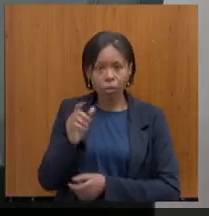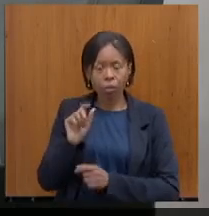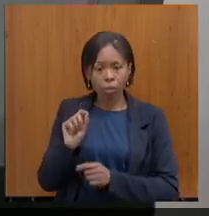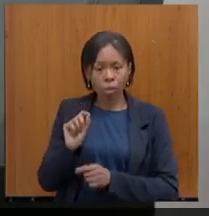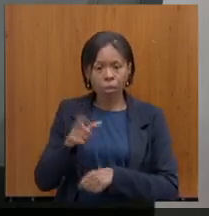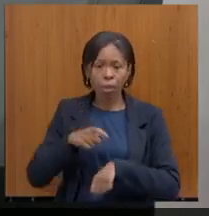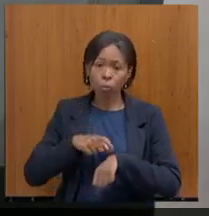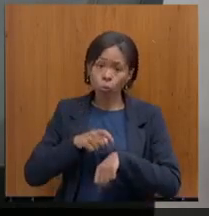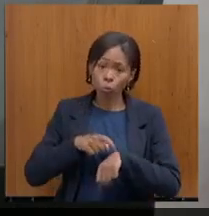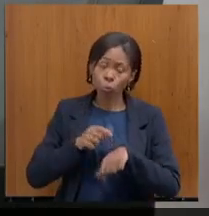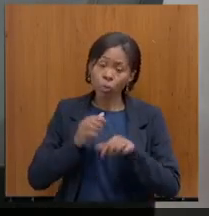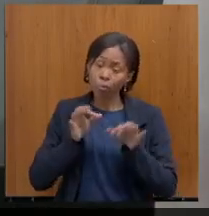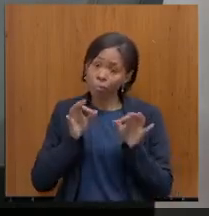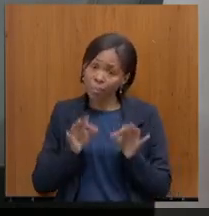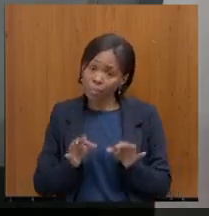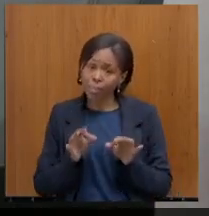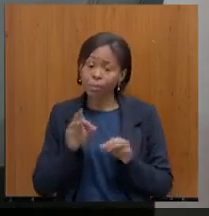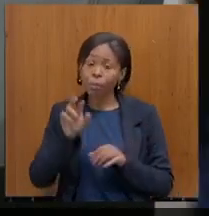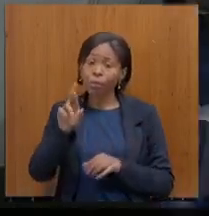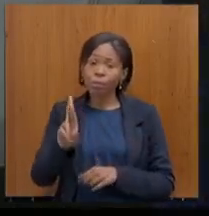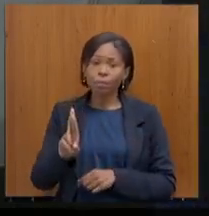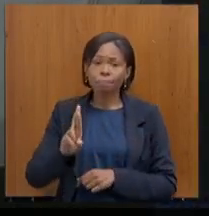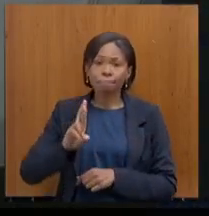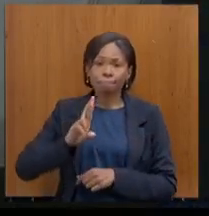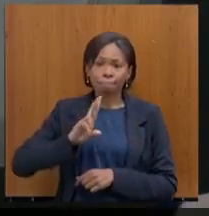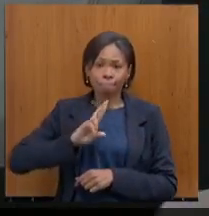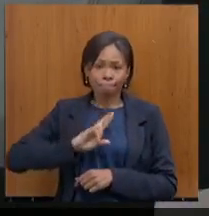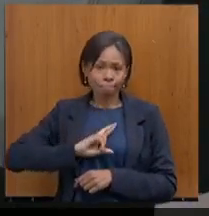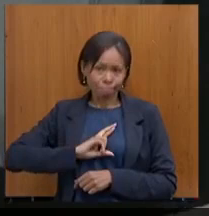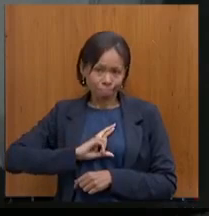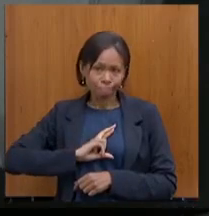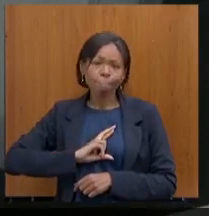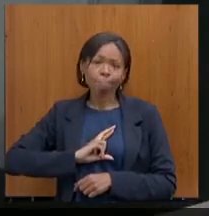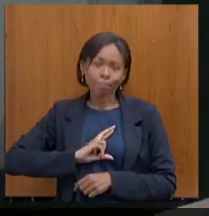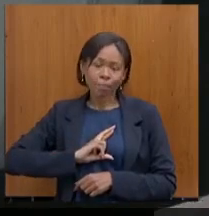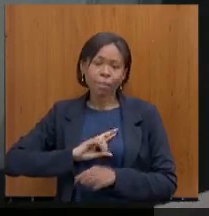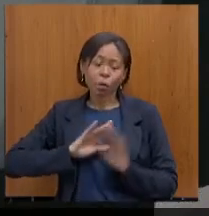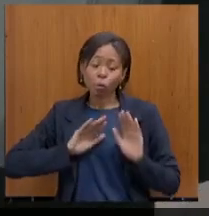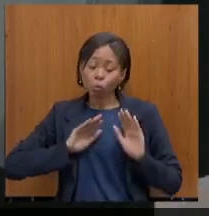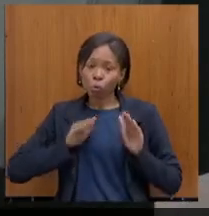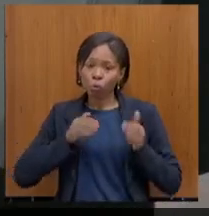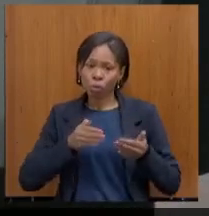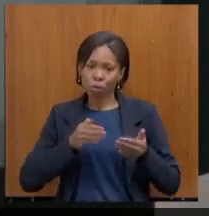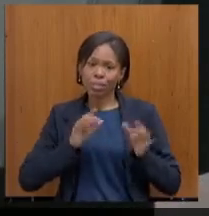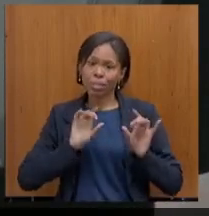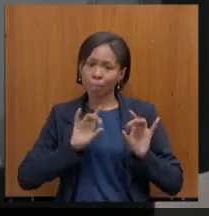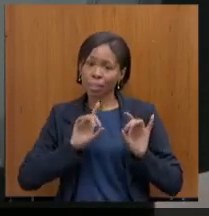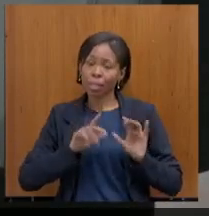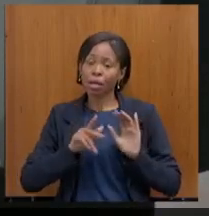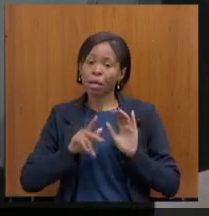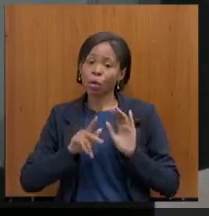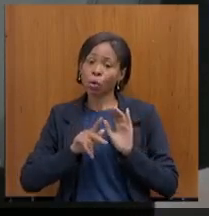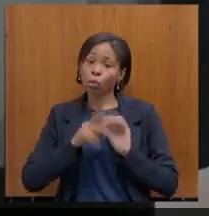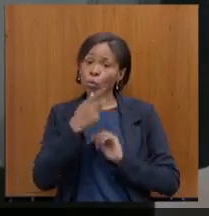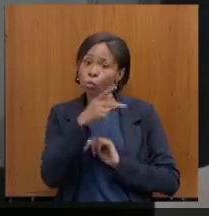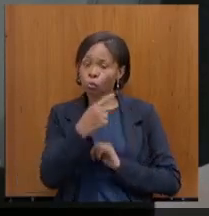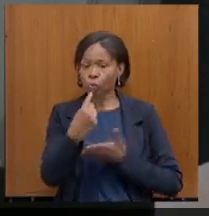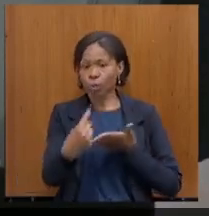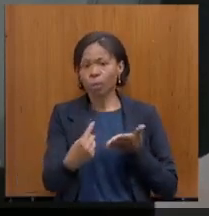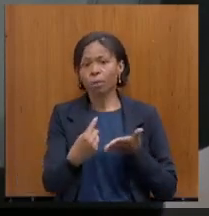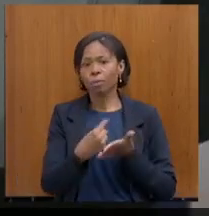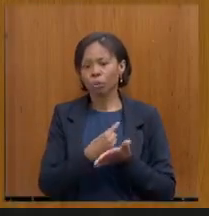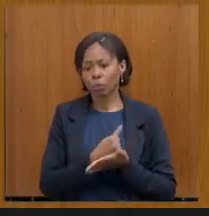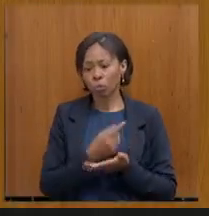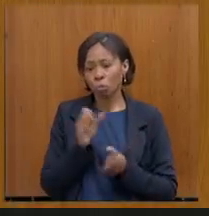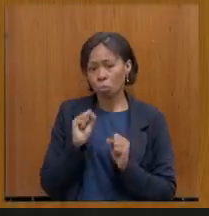possível, uma resposta, vamos dizer assim, específica para essa indagação. Está